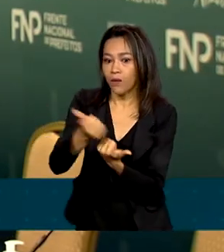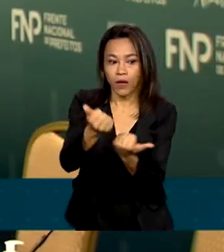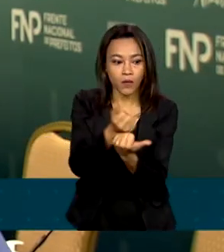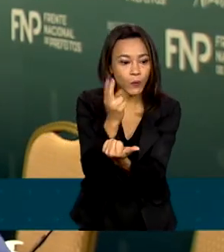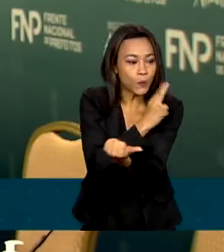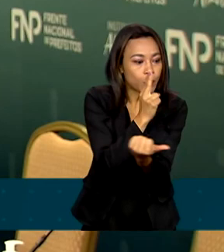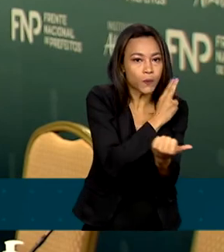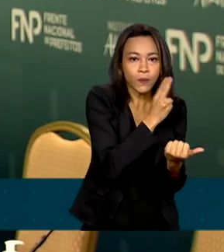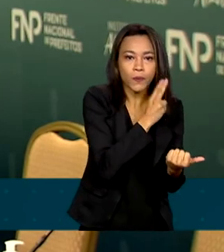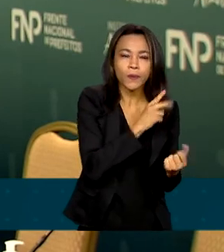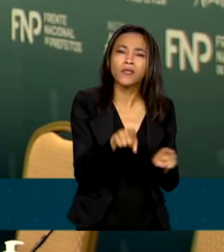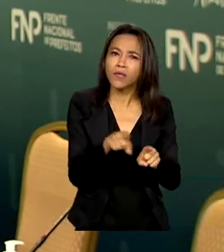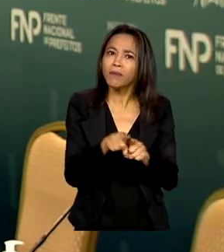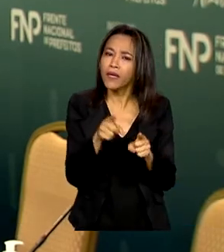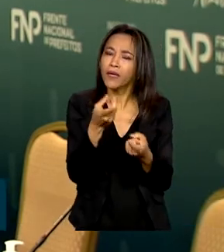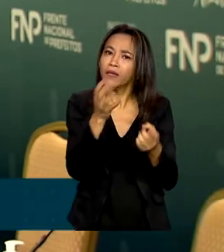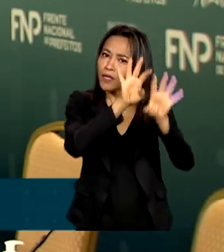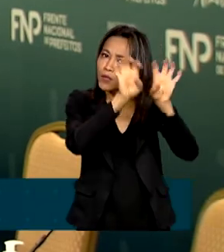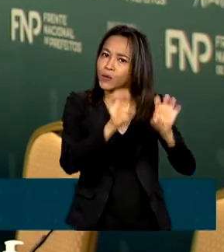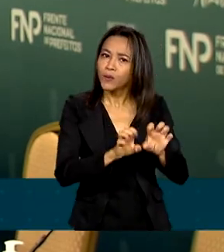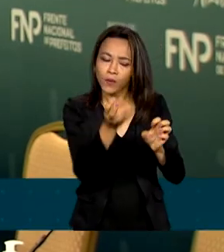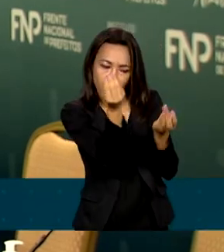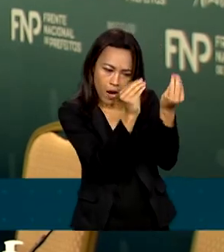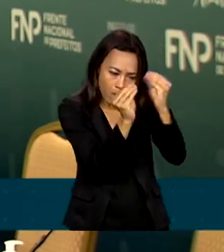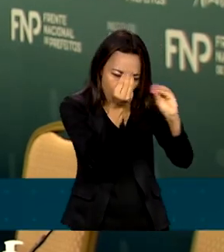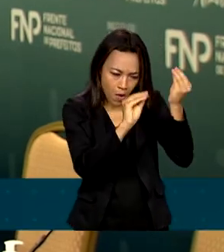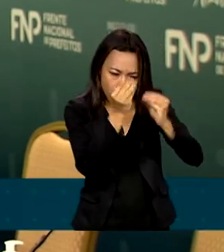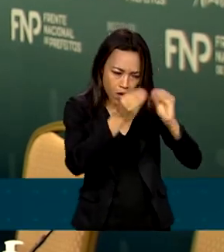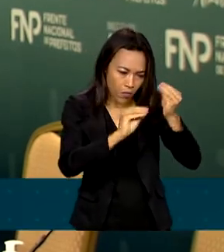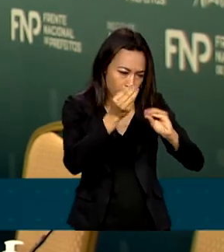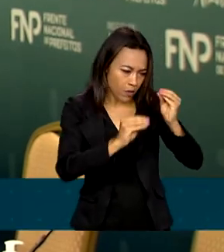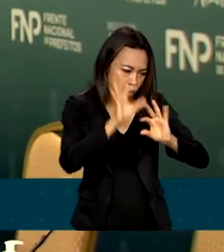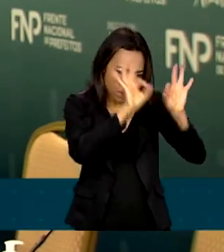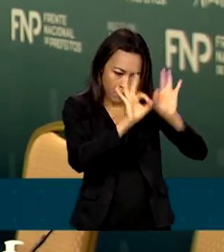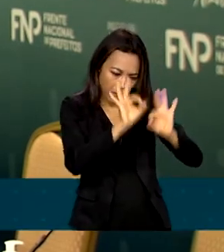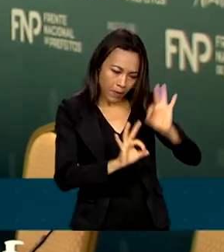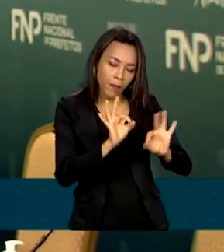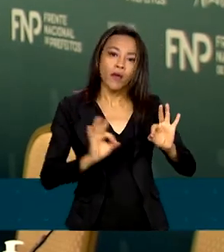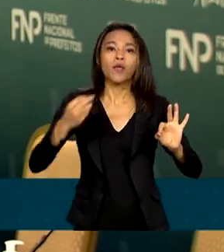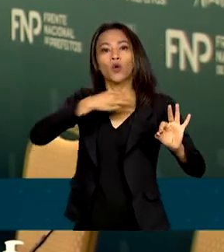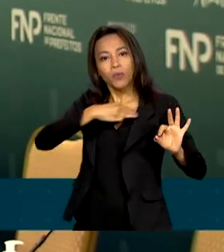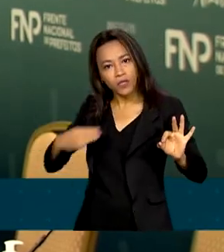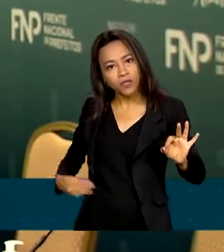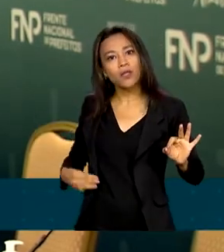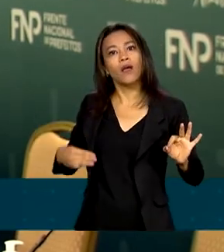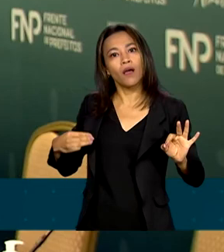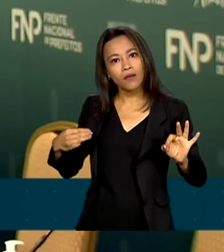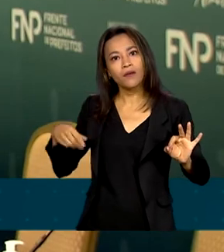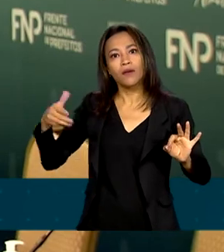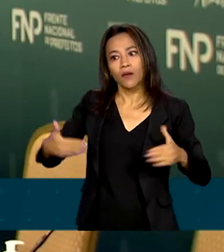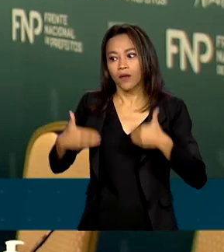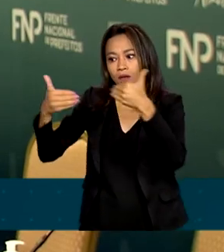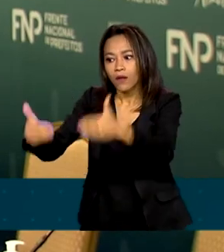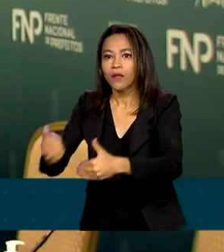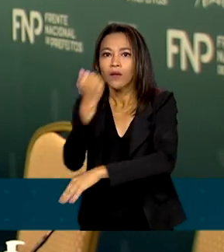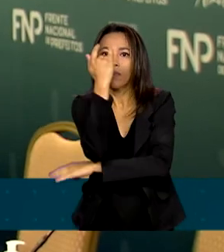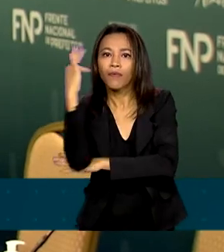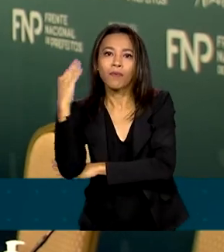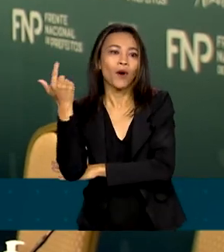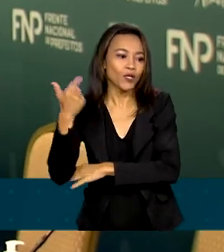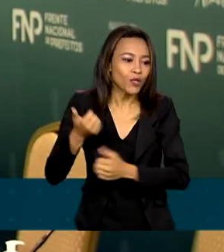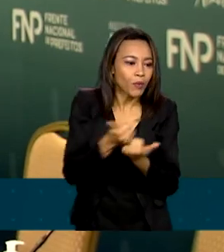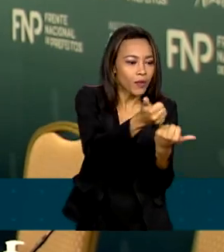também nos planos estruturantes que é aí onde o Ministério do Meio Ambiente pode ir trabalhando com os prefeitos tratar das